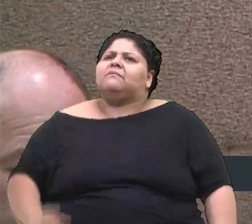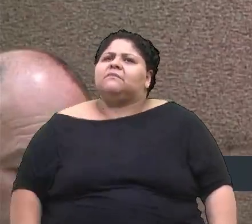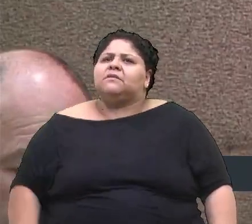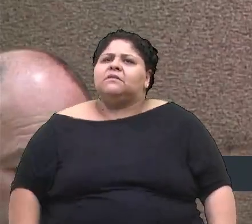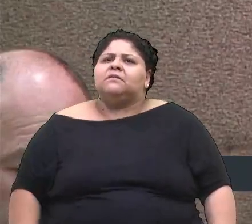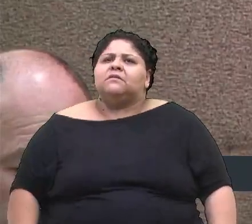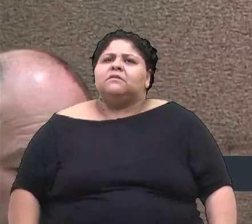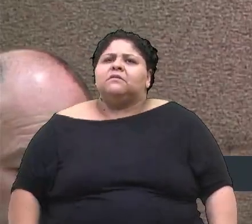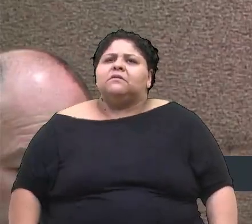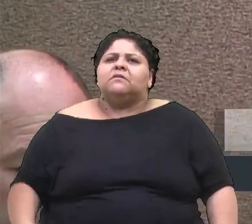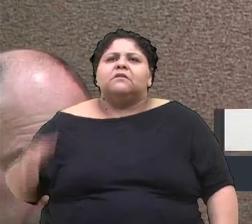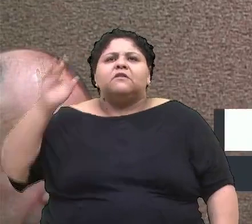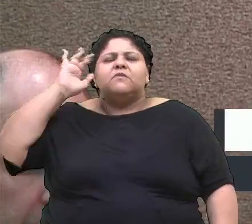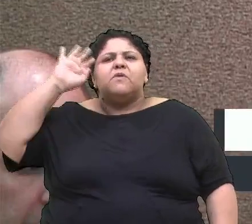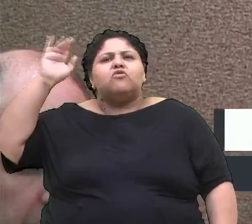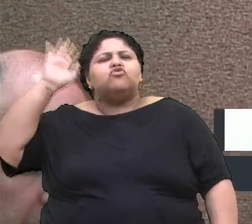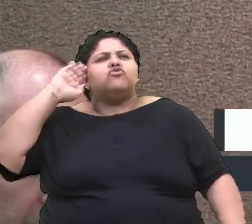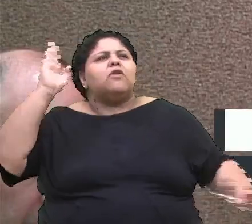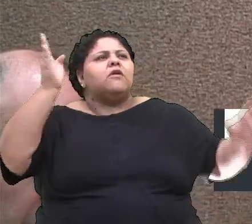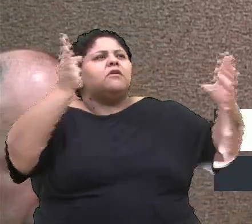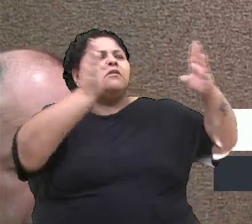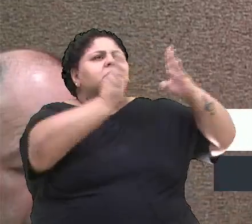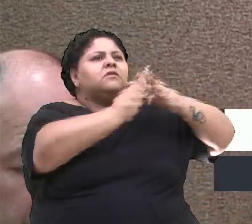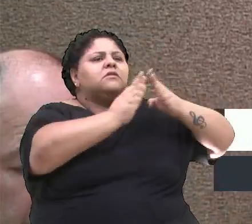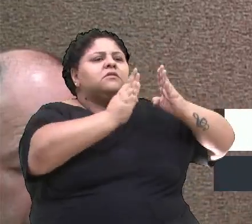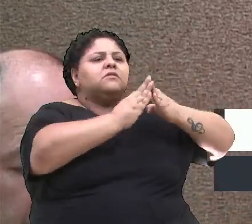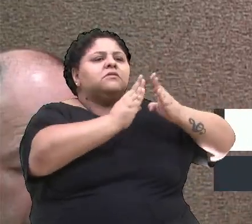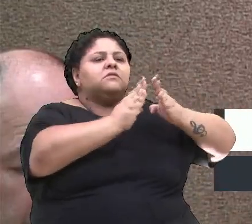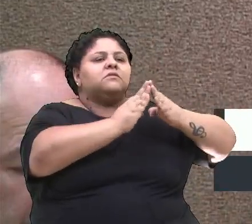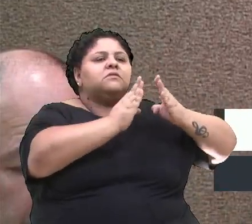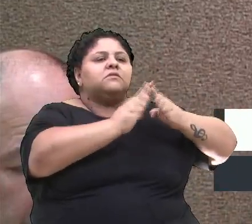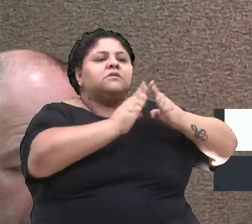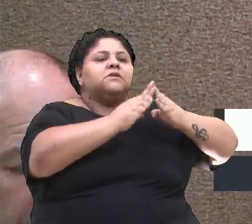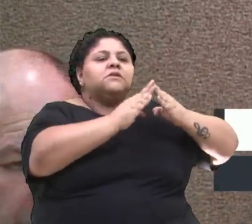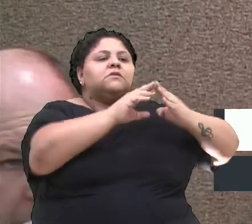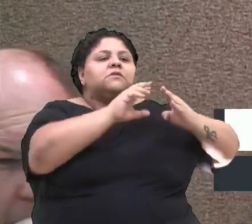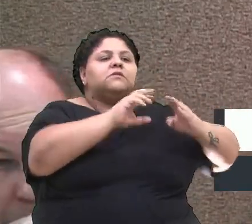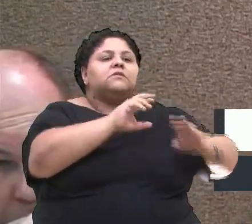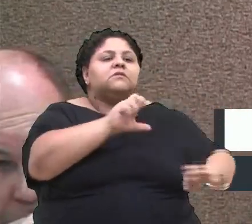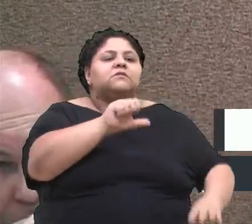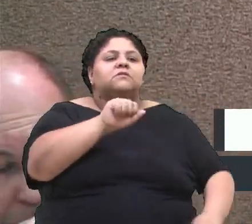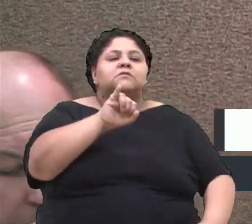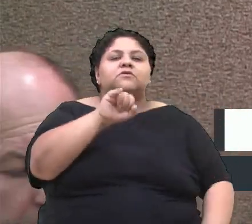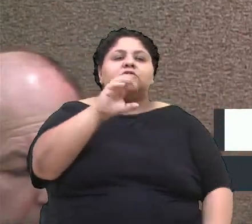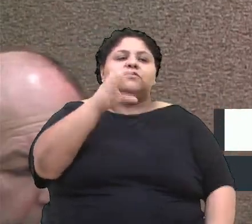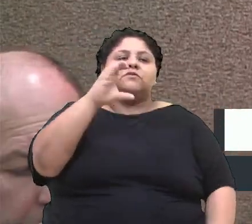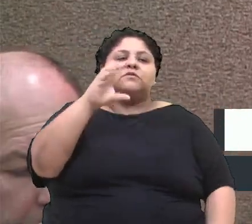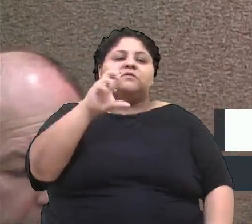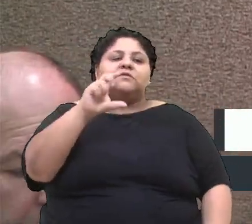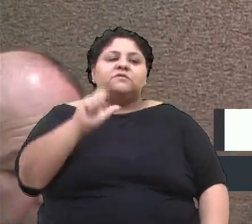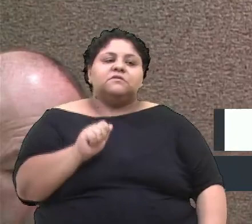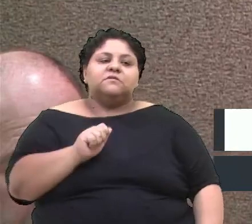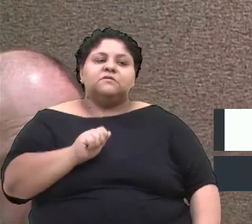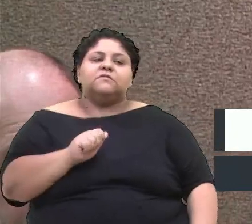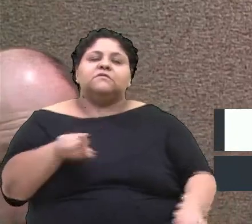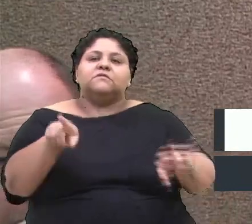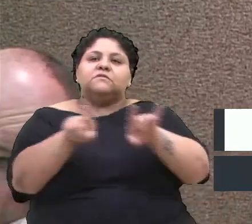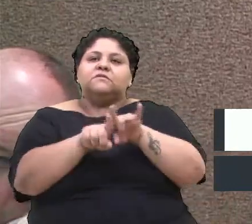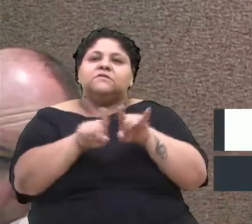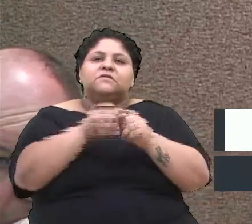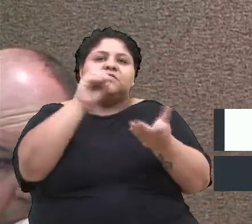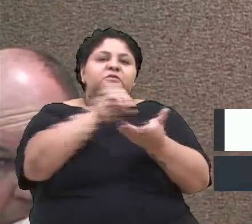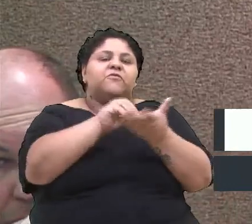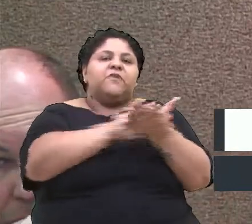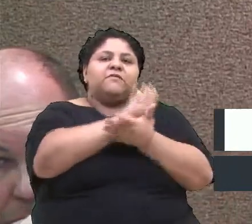meu, seria um sonho morar na Suíça, não é, tia? O lugar onde a qualidade de vida é o melhor do mundo, aonde se tem tudo e não falta nada.